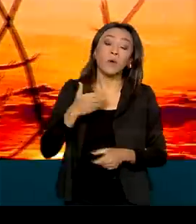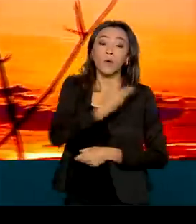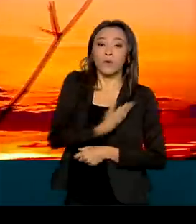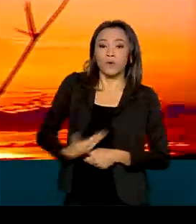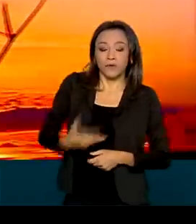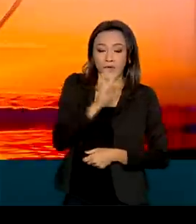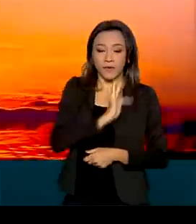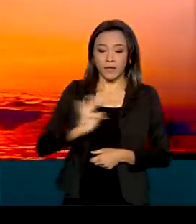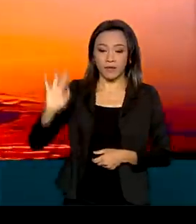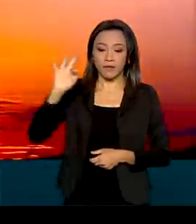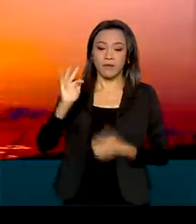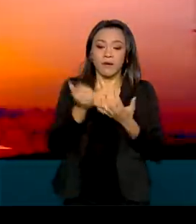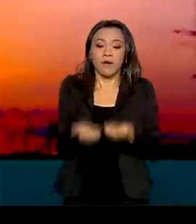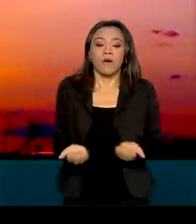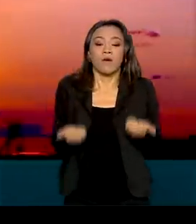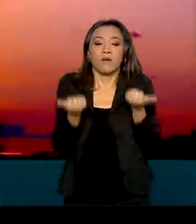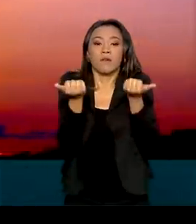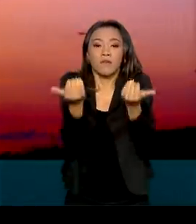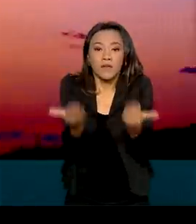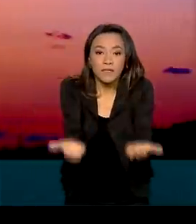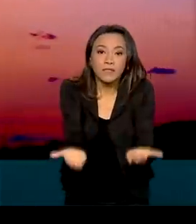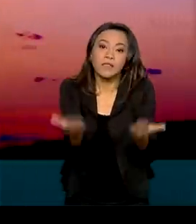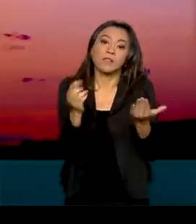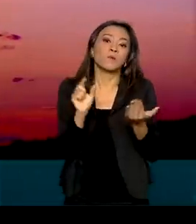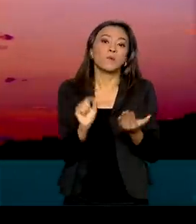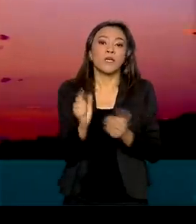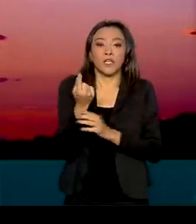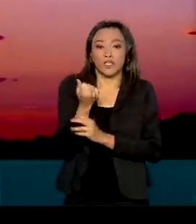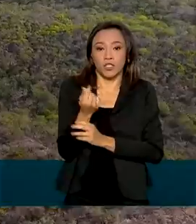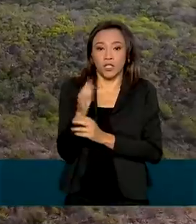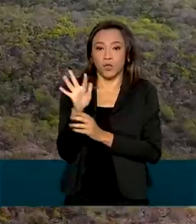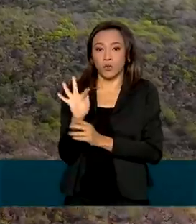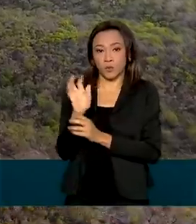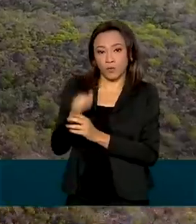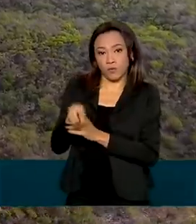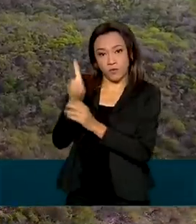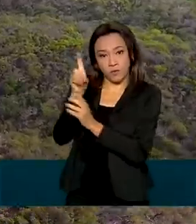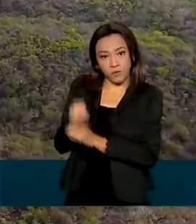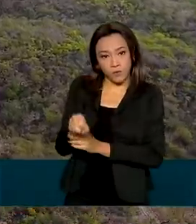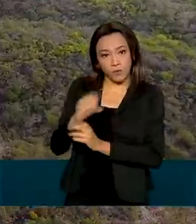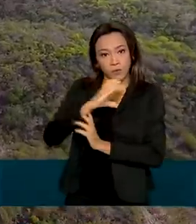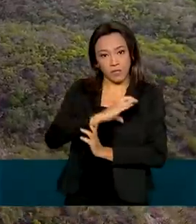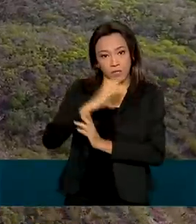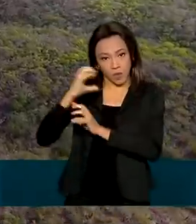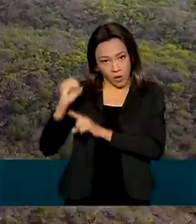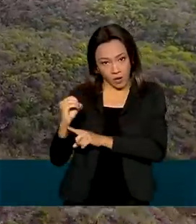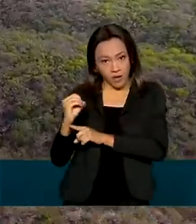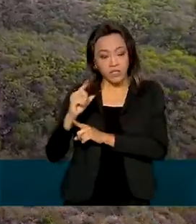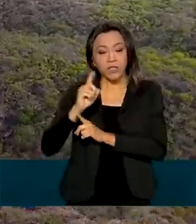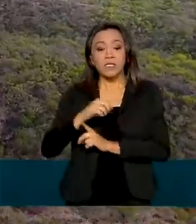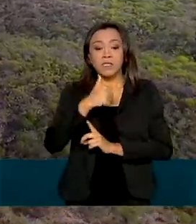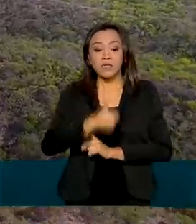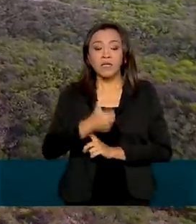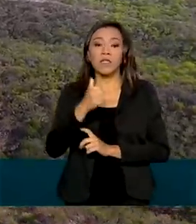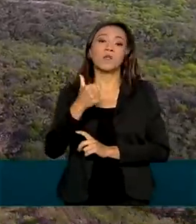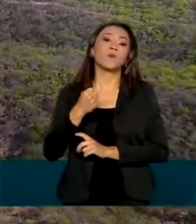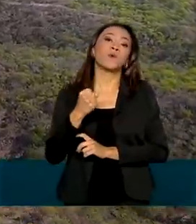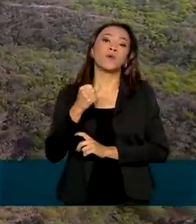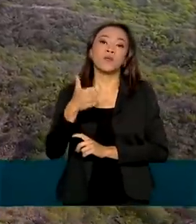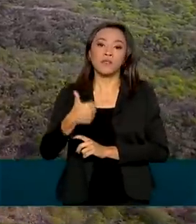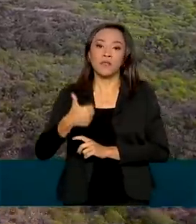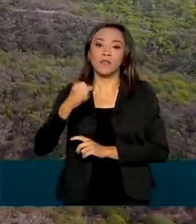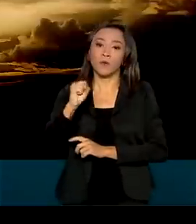federal está oferecendo recursos do Fundo de Financiamento do Centro-Oeste. 180 milhões e meio de reais